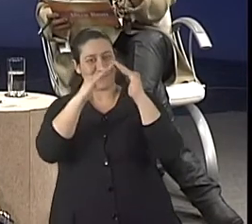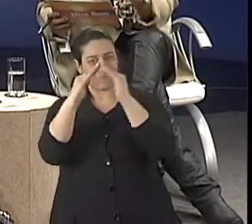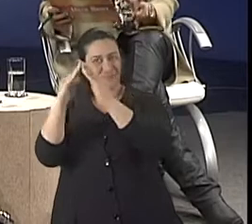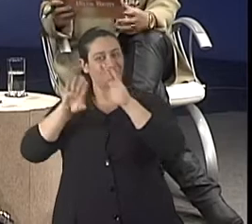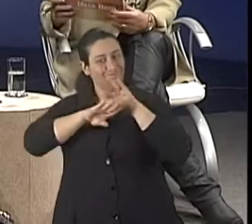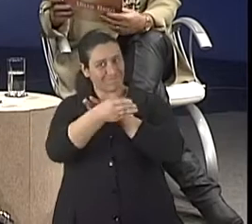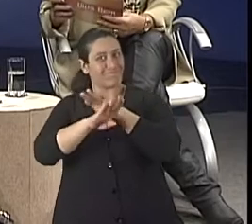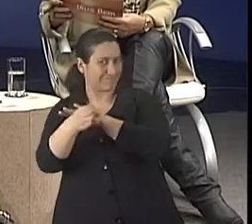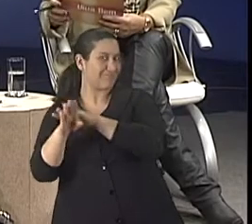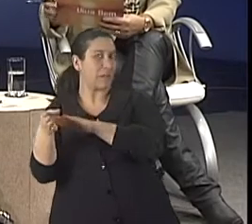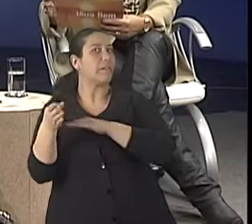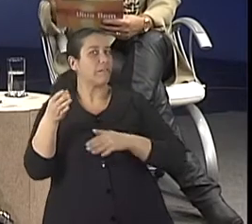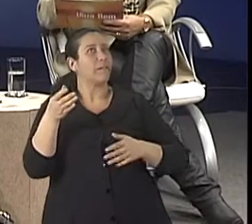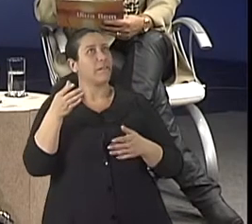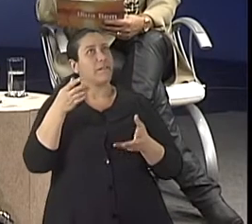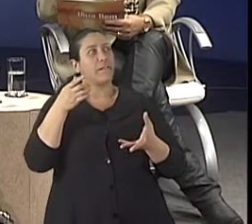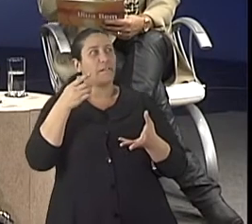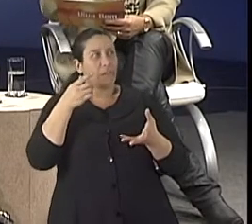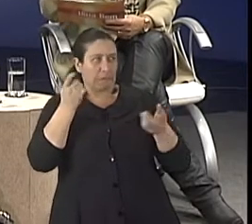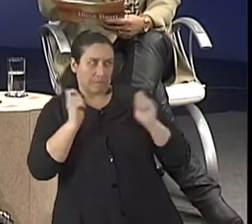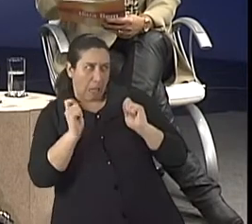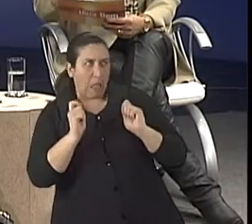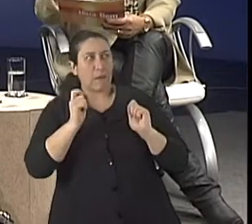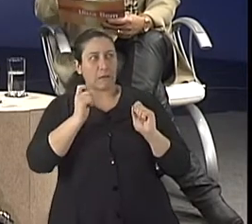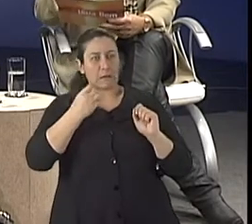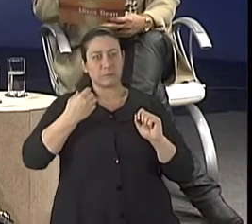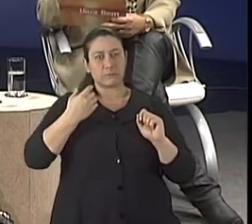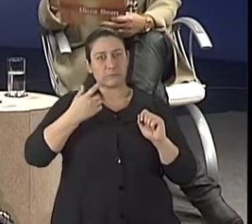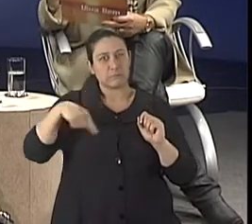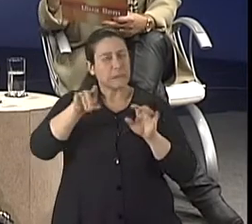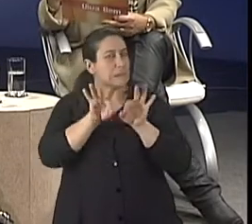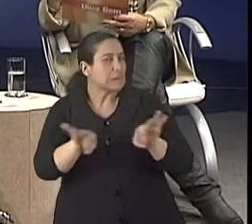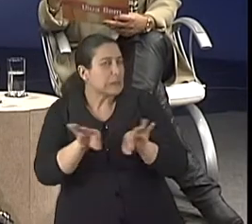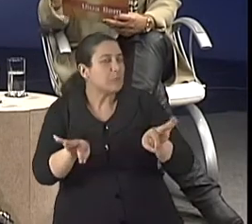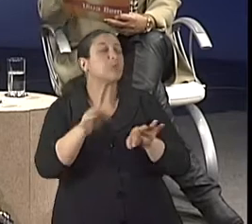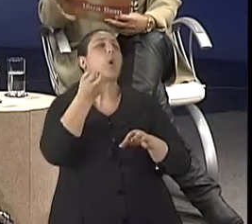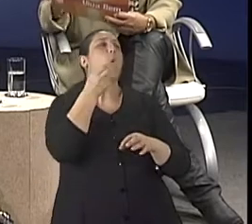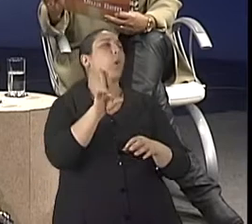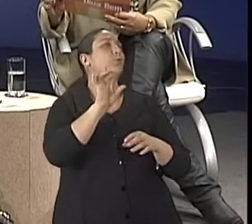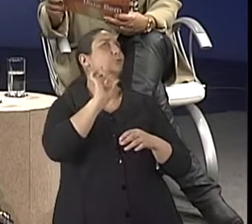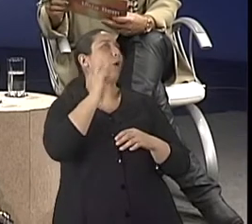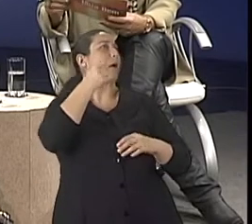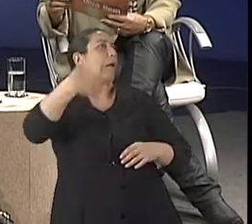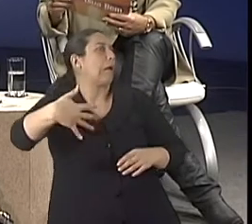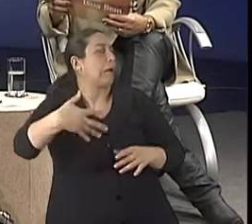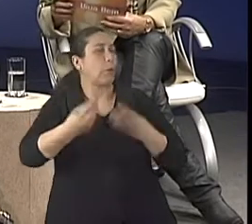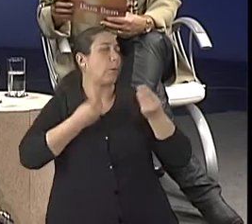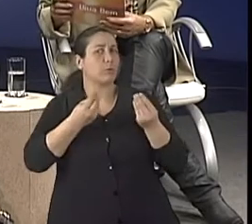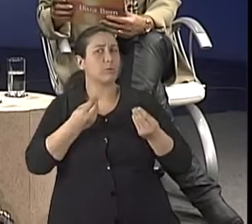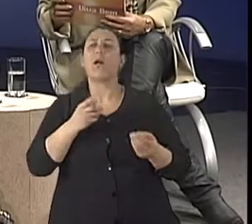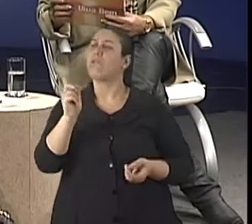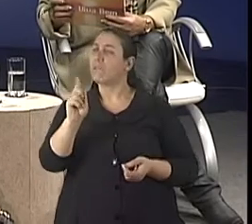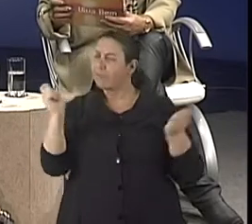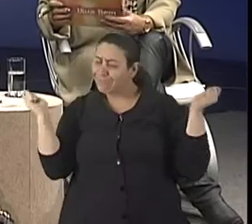sempre num nível realmente de médio para cima, ou se encontra coisas bem acessíveis e que dá para se trabalhar com? Com certeza,